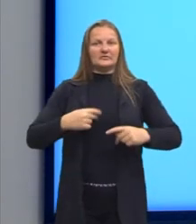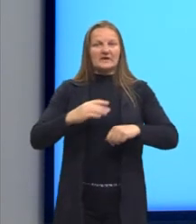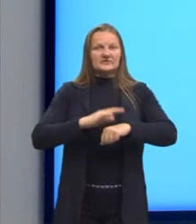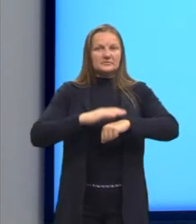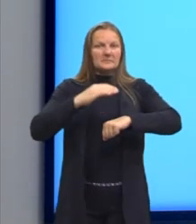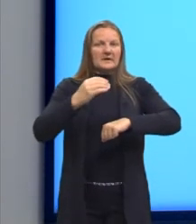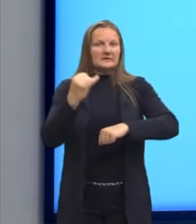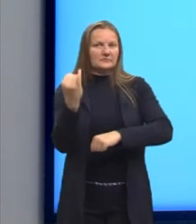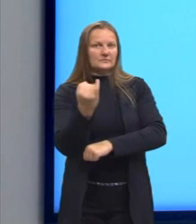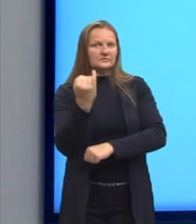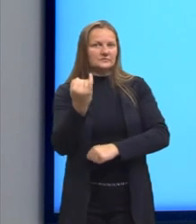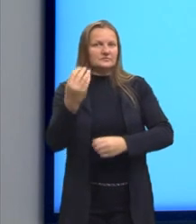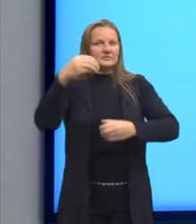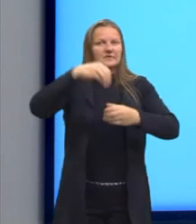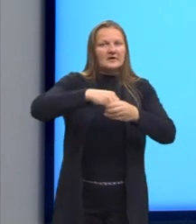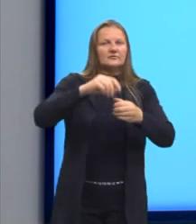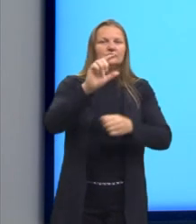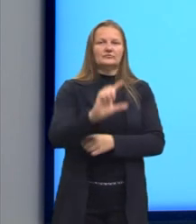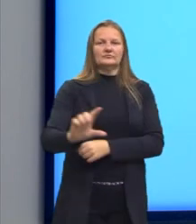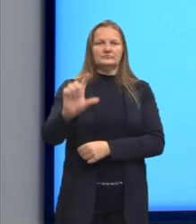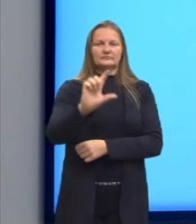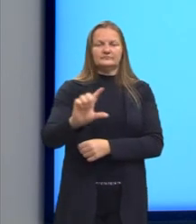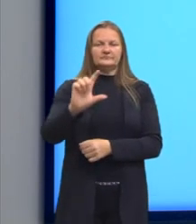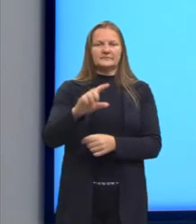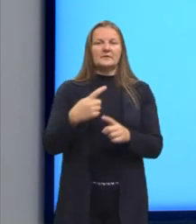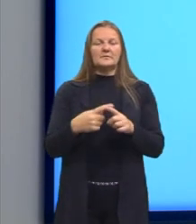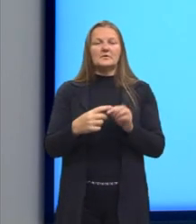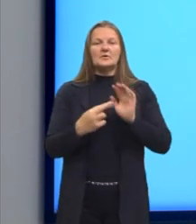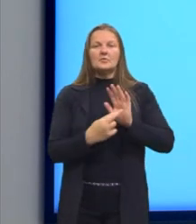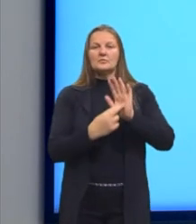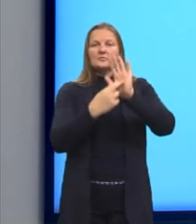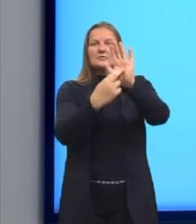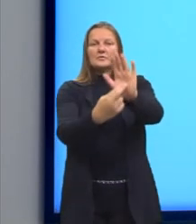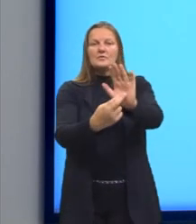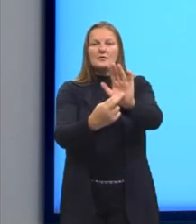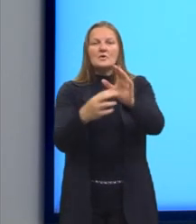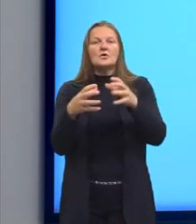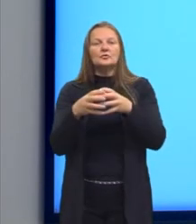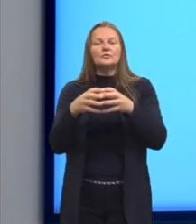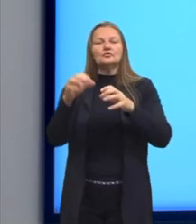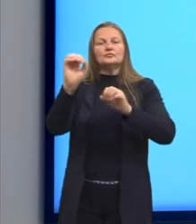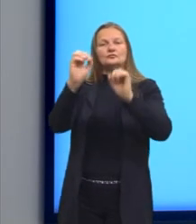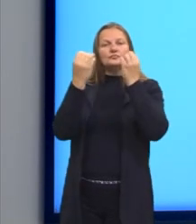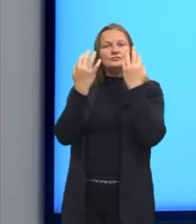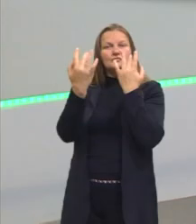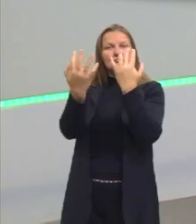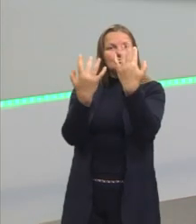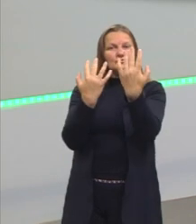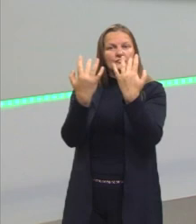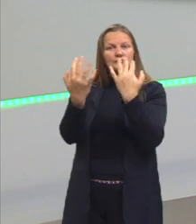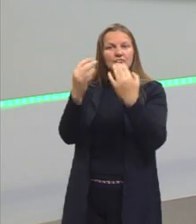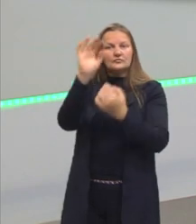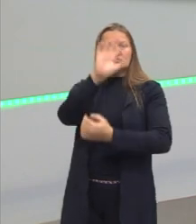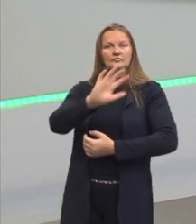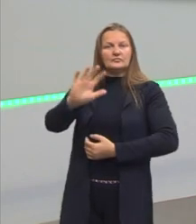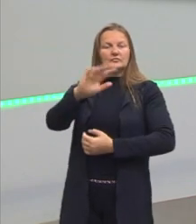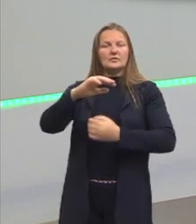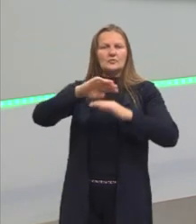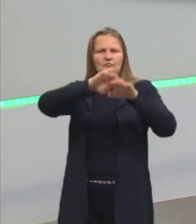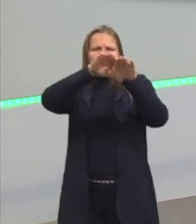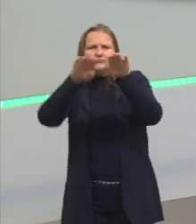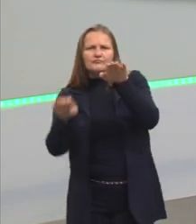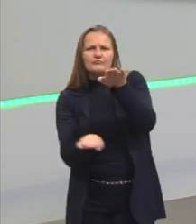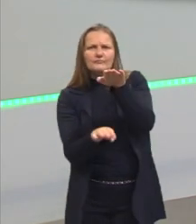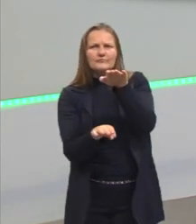importante. Por quê? Porque elas estão representando todo um cenário social de desigualdade.